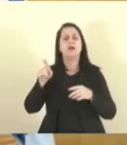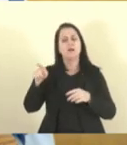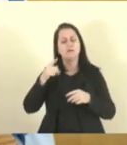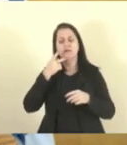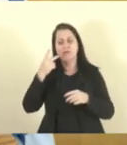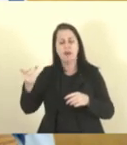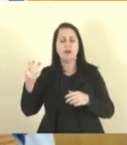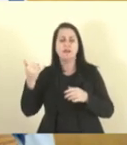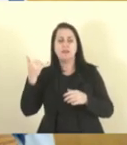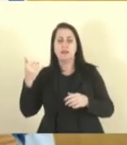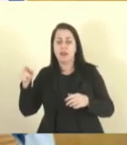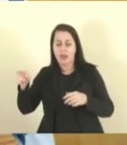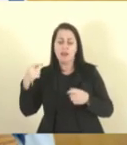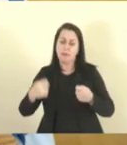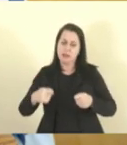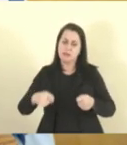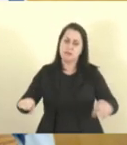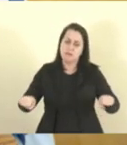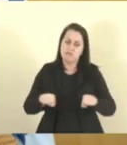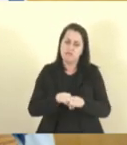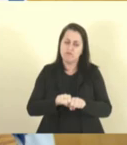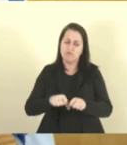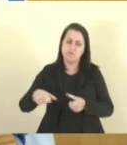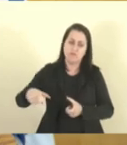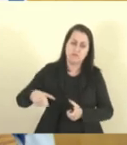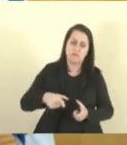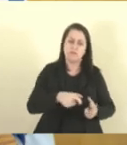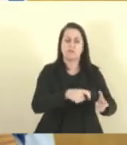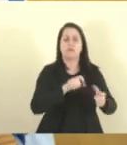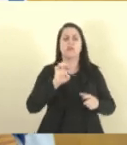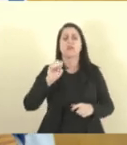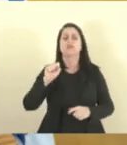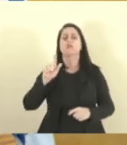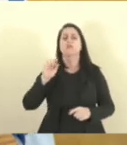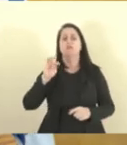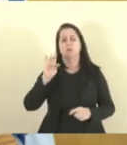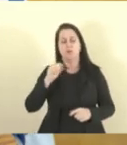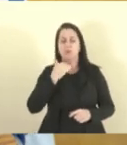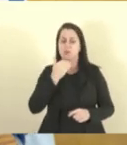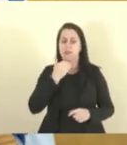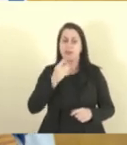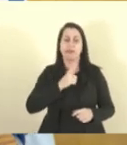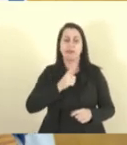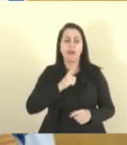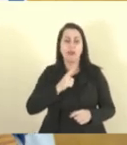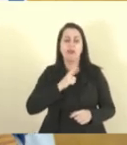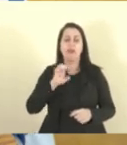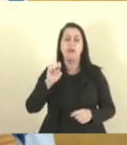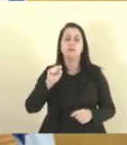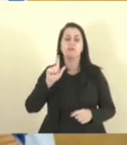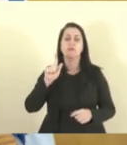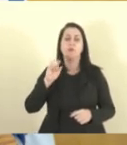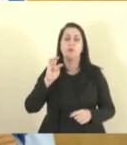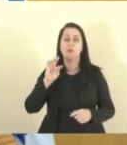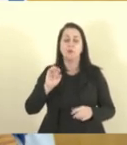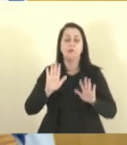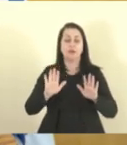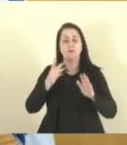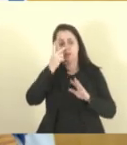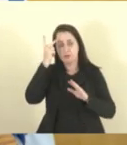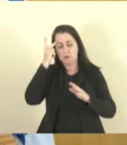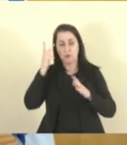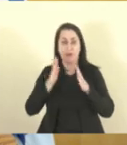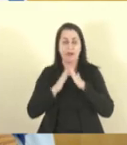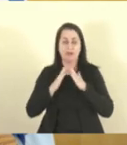na rede de esgoto, porque não adianta passar a rede de esgoto e a ligação da casa do